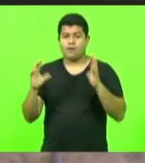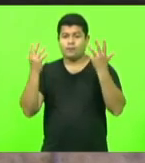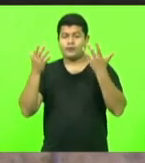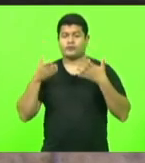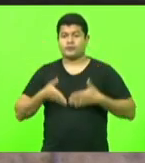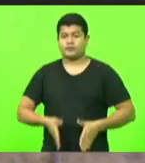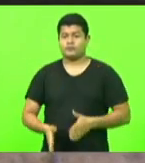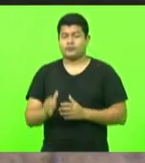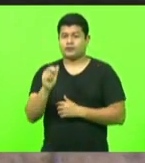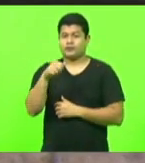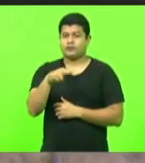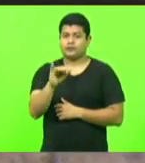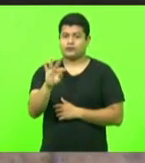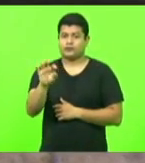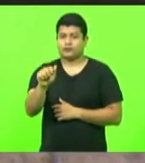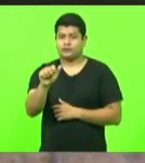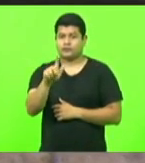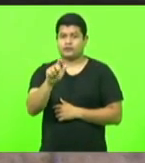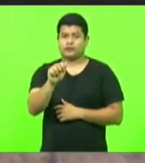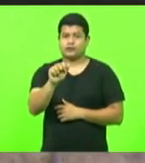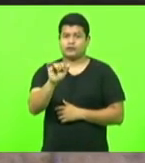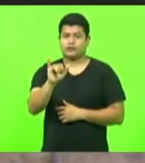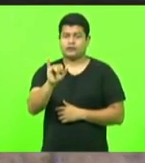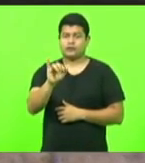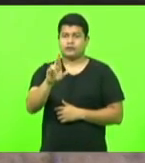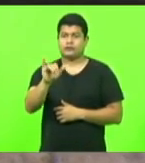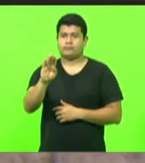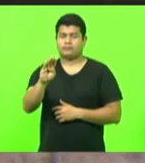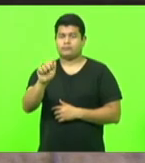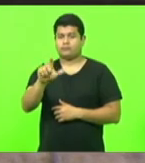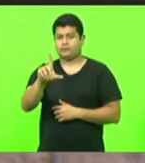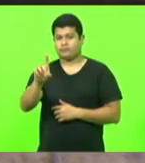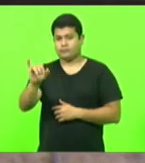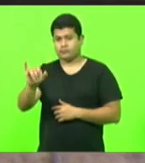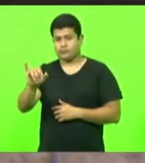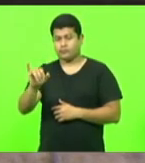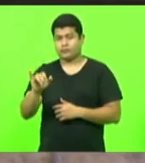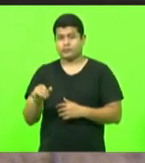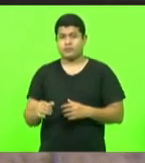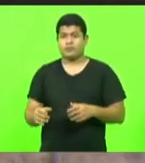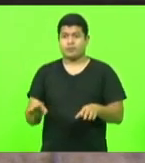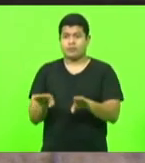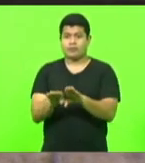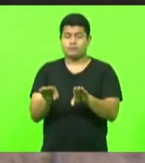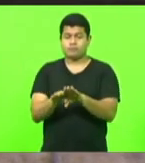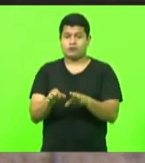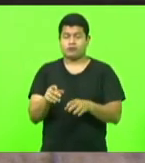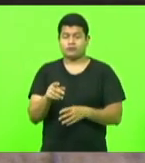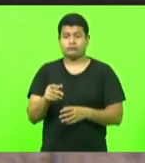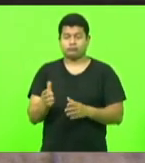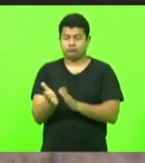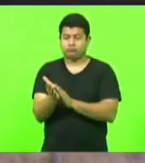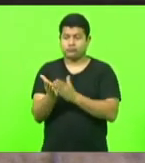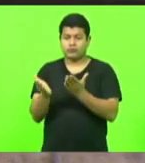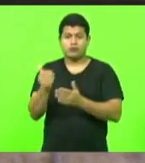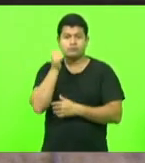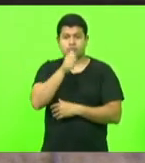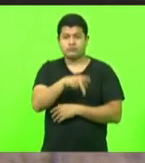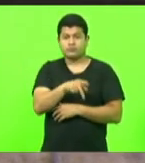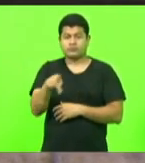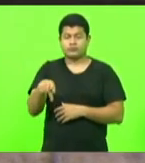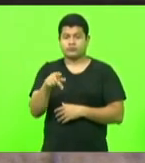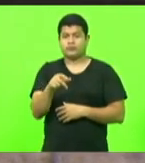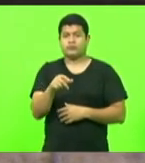Também parabenizar a orientadora, a professora Marluza Aparecida Dias da Silva Miller e me congratular.